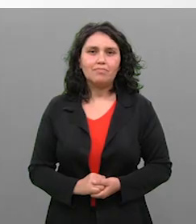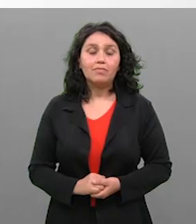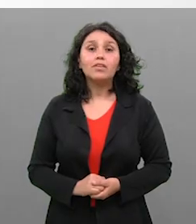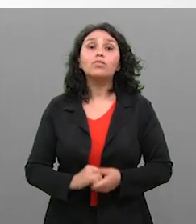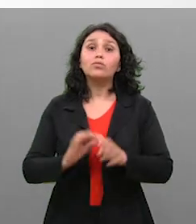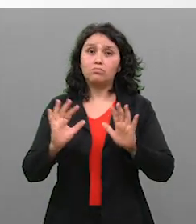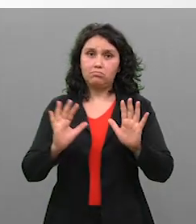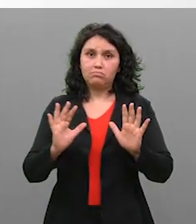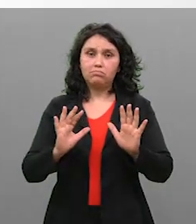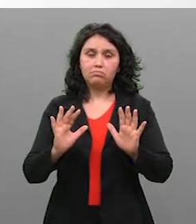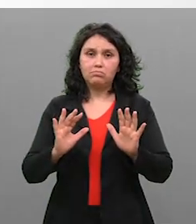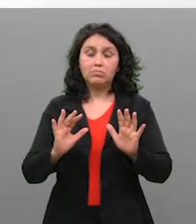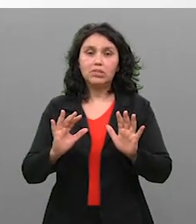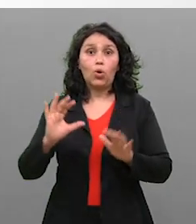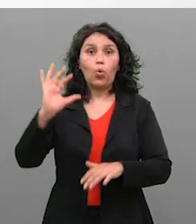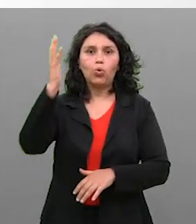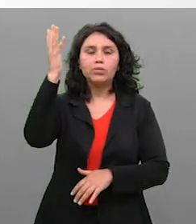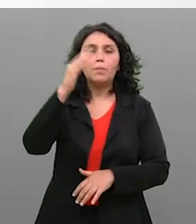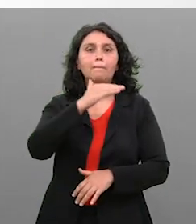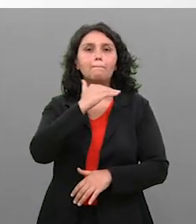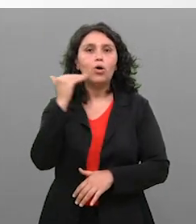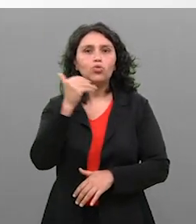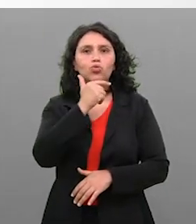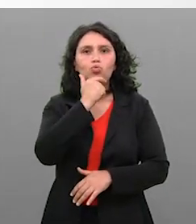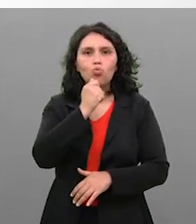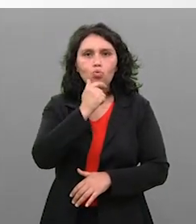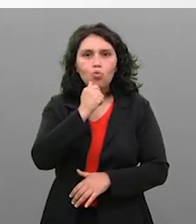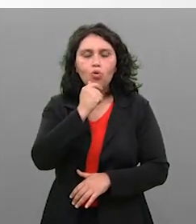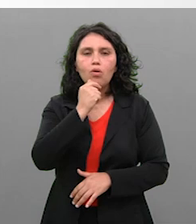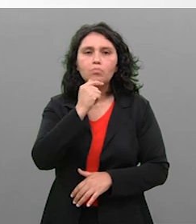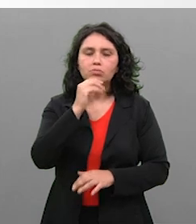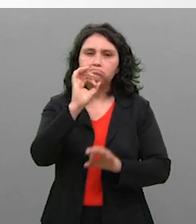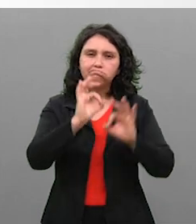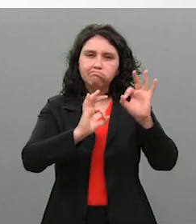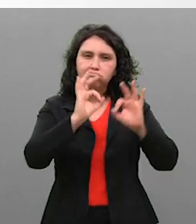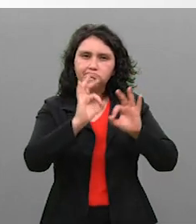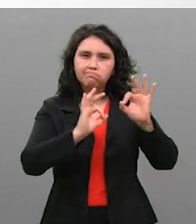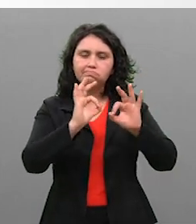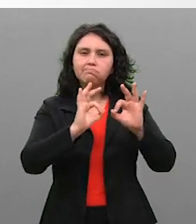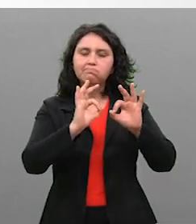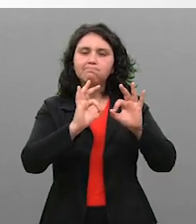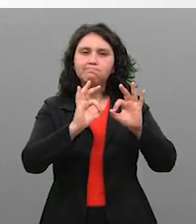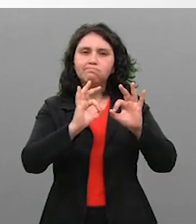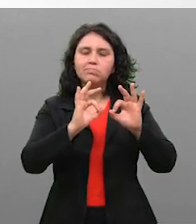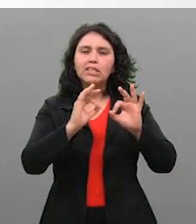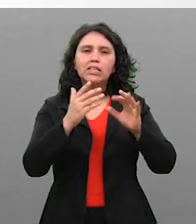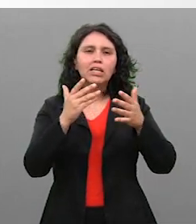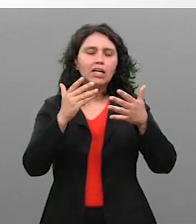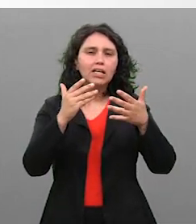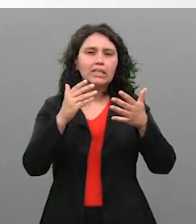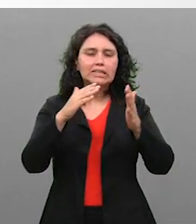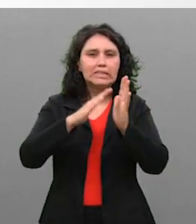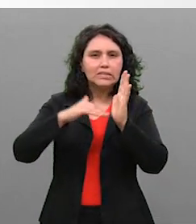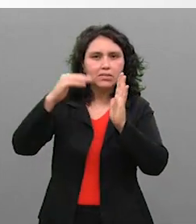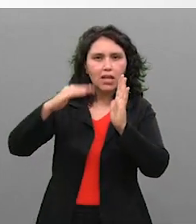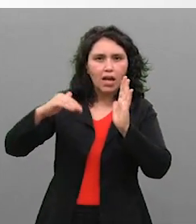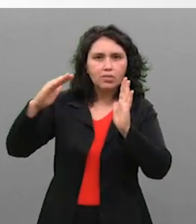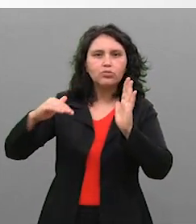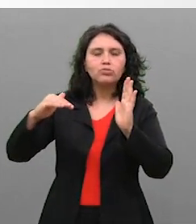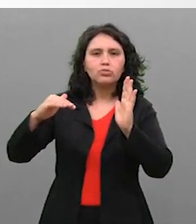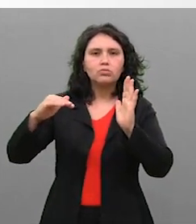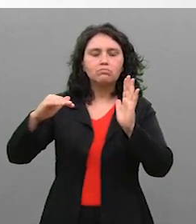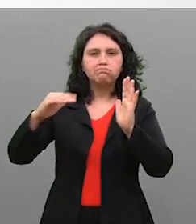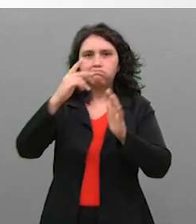Olá, a morte de um homem após a realização de um procedimento estético em São Paulo chamou a atenção do país para os